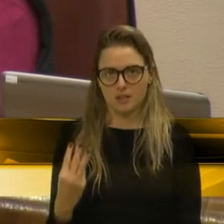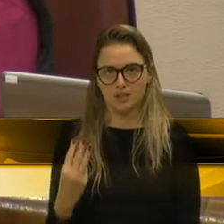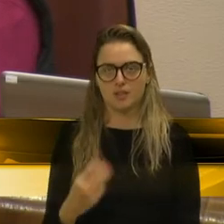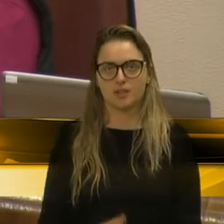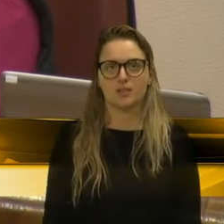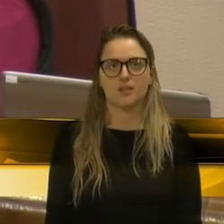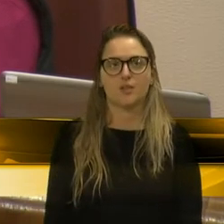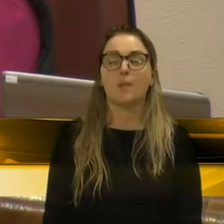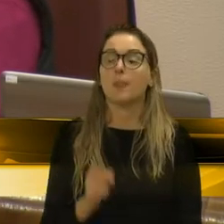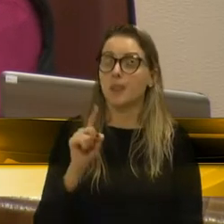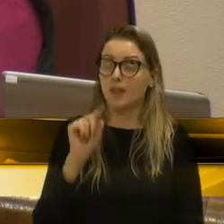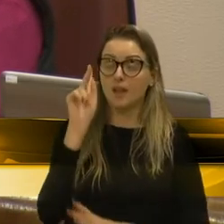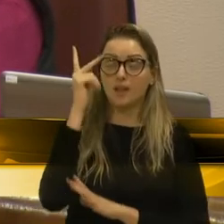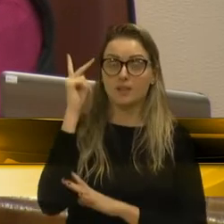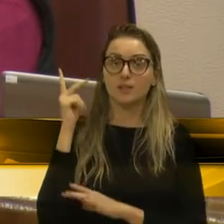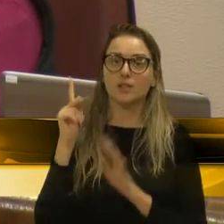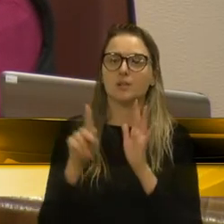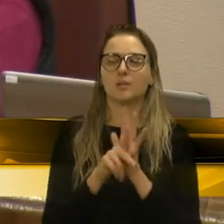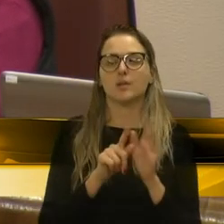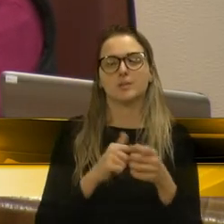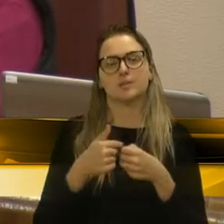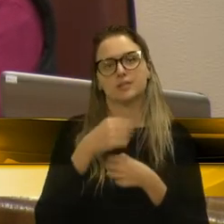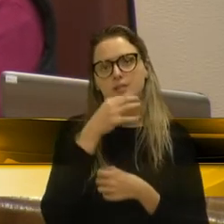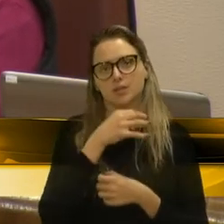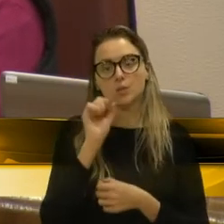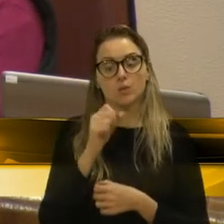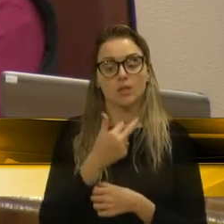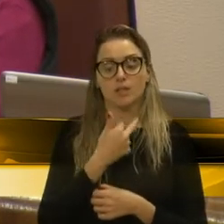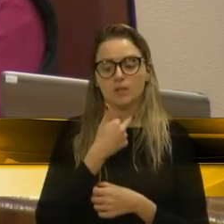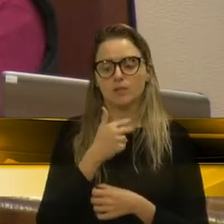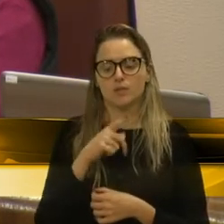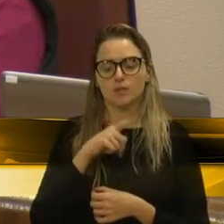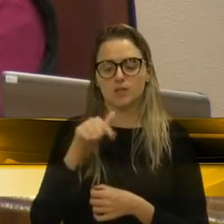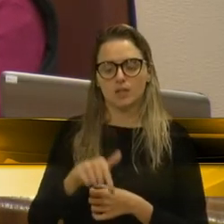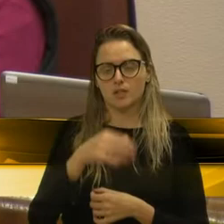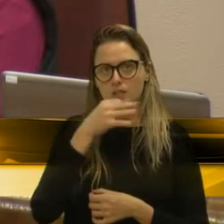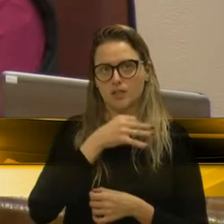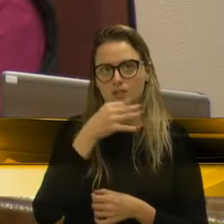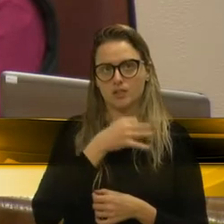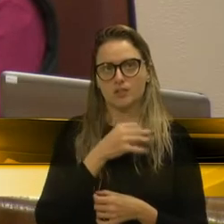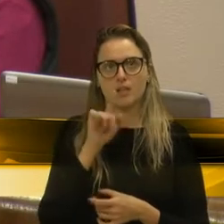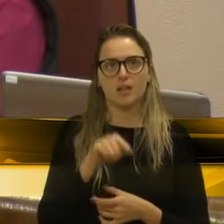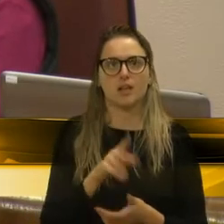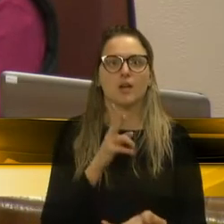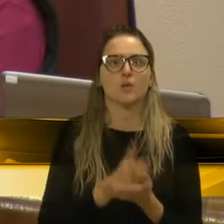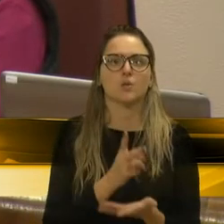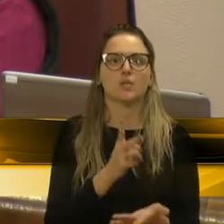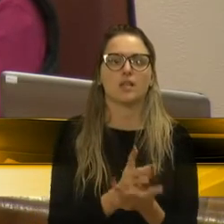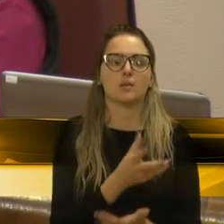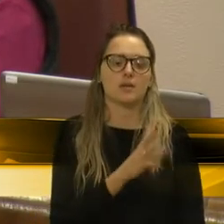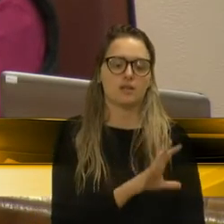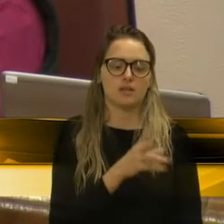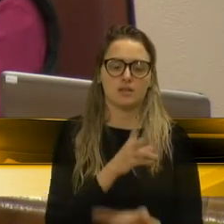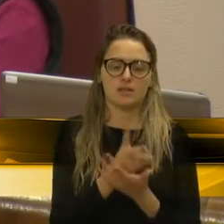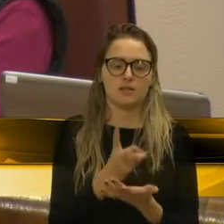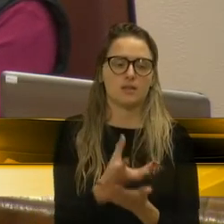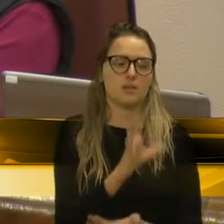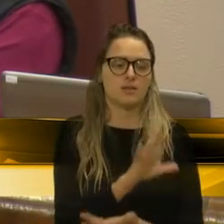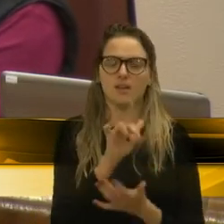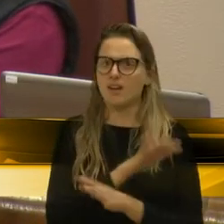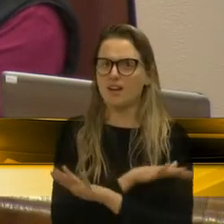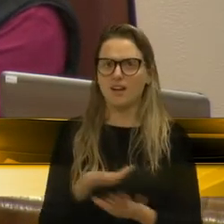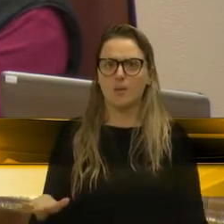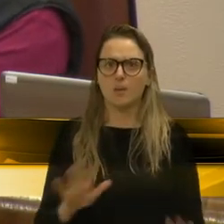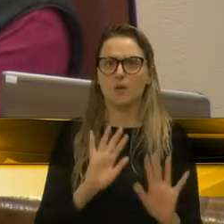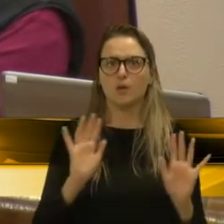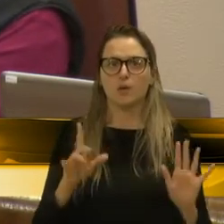E é história. O que nós não podemos instalar aqui em Caxias é o sempre foi feito assim. Está errado. E tem um outro